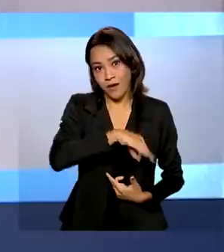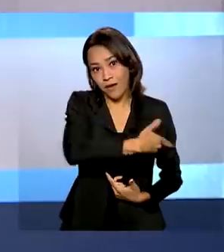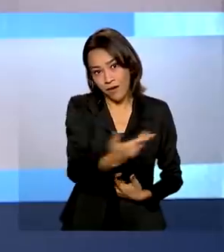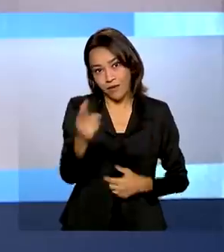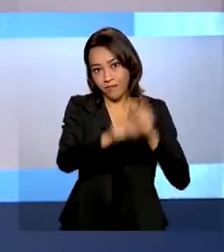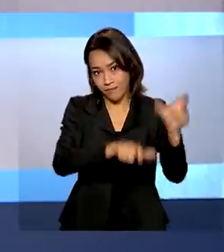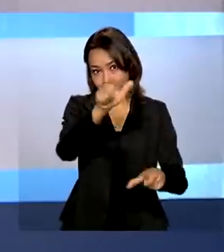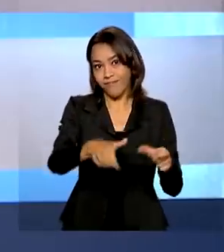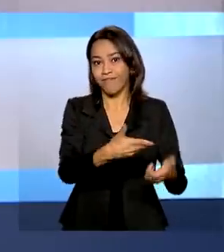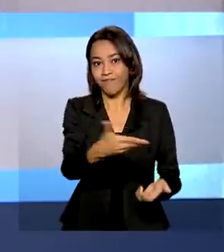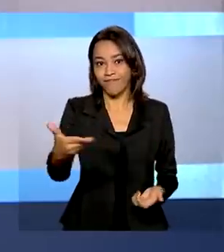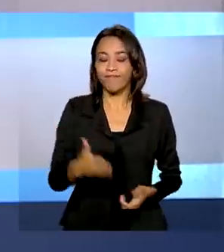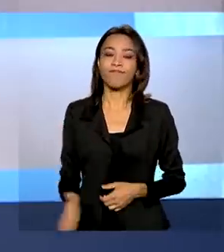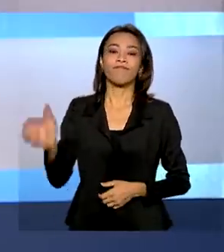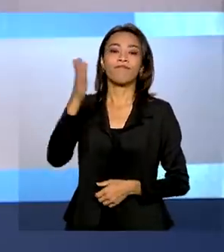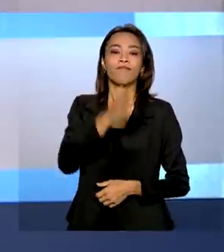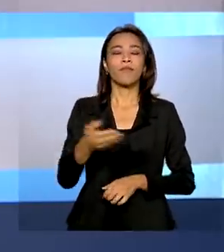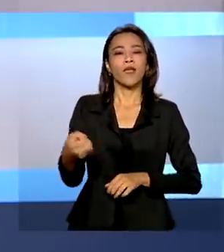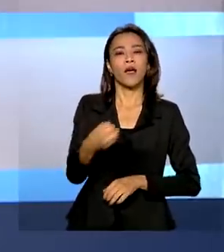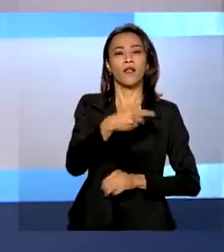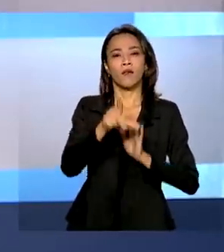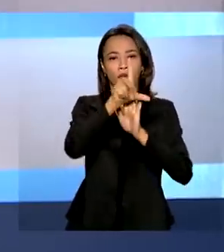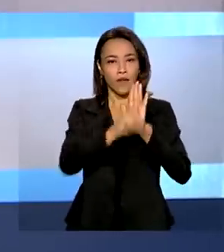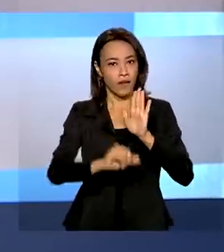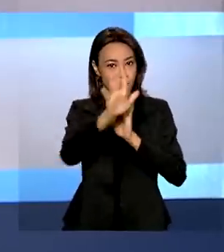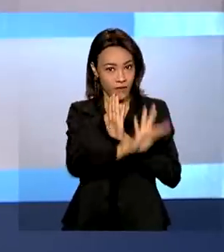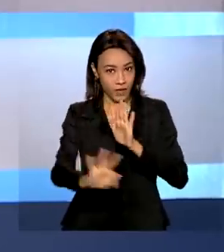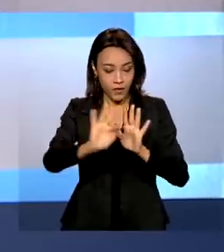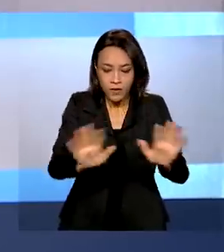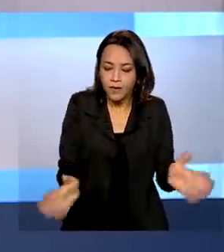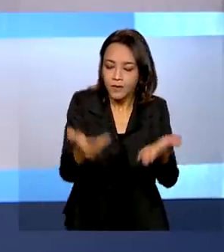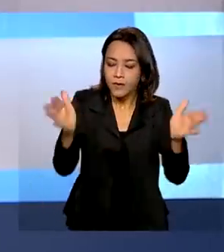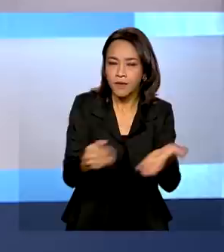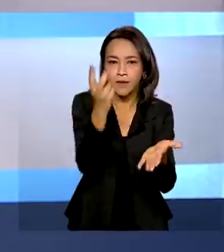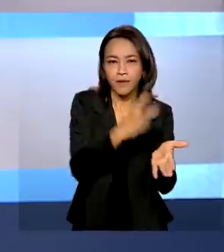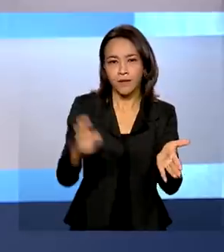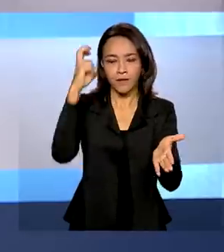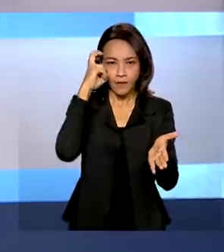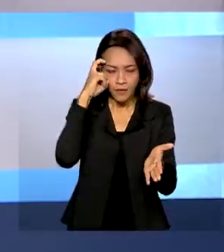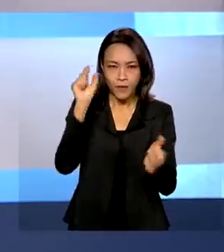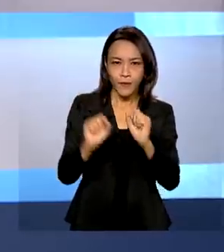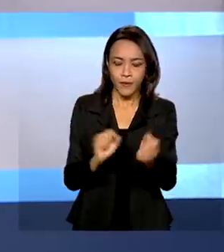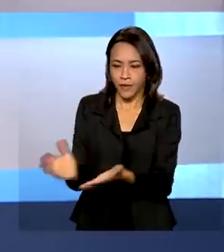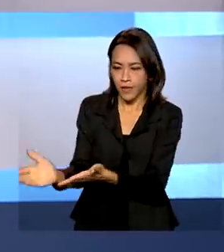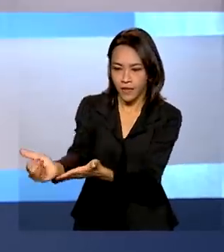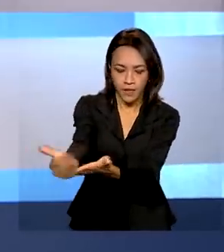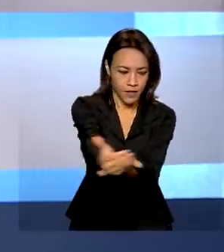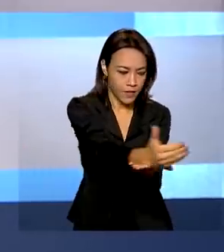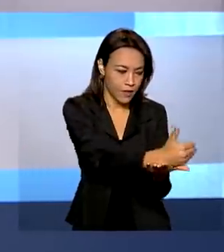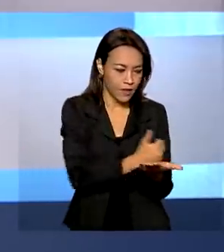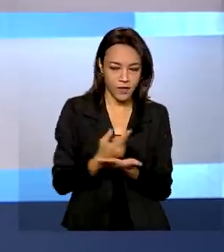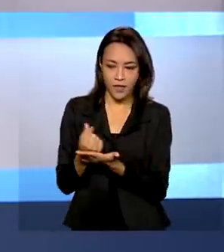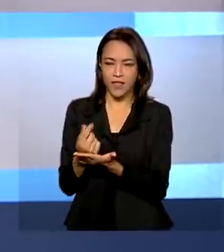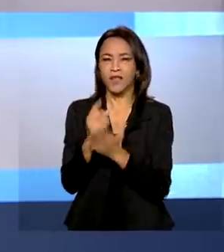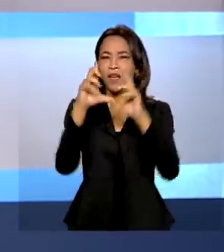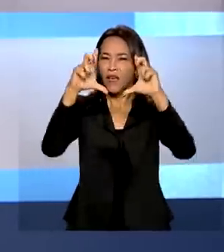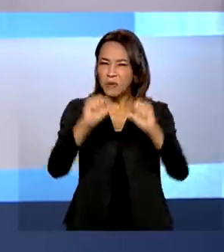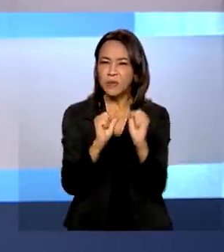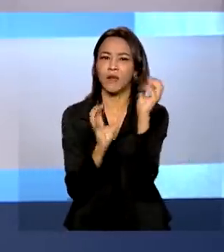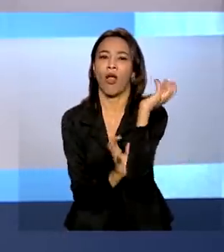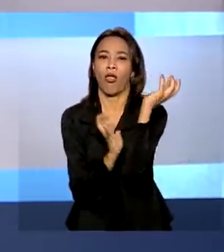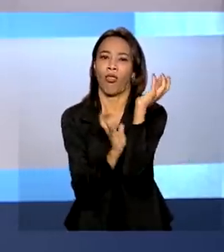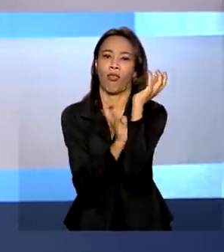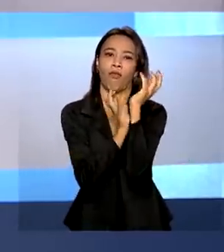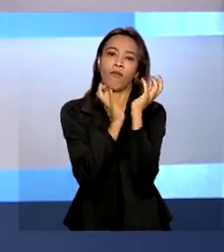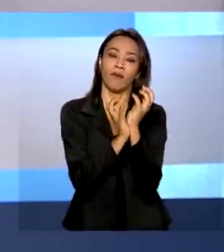E a nova lei federal de incentivo à cultura torna a aprovação de projetos de captação de recursos menos burocrática e ainda